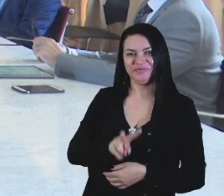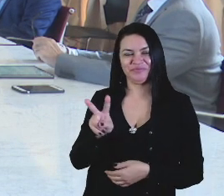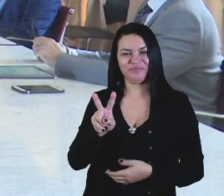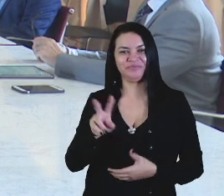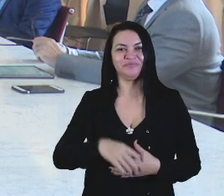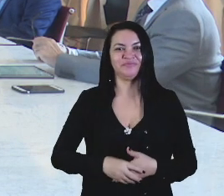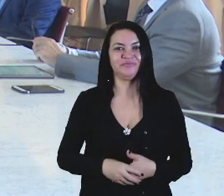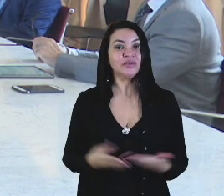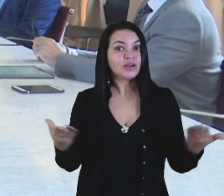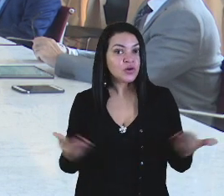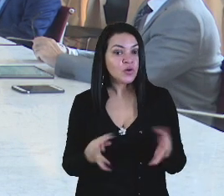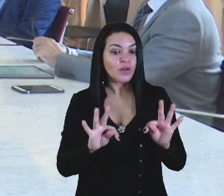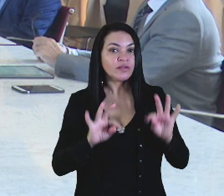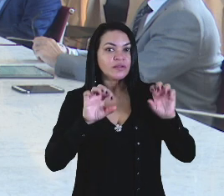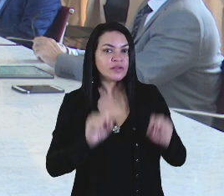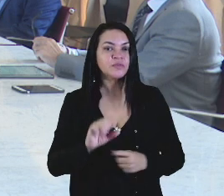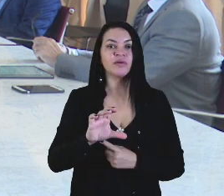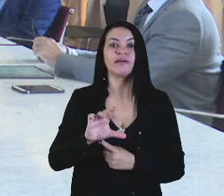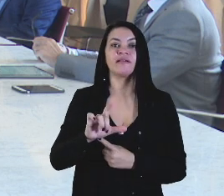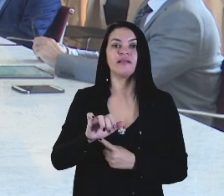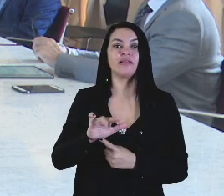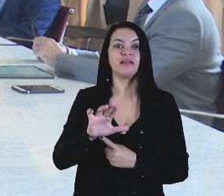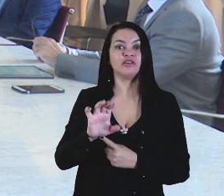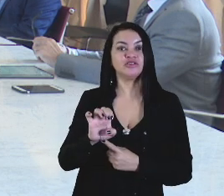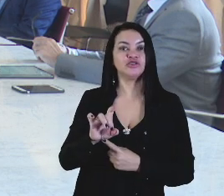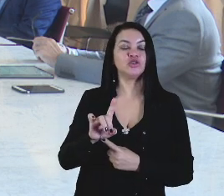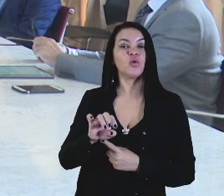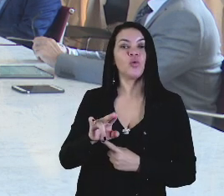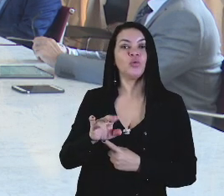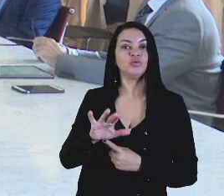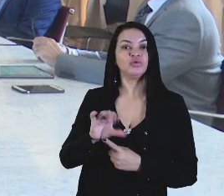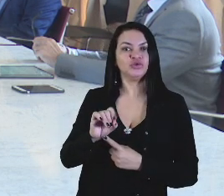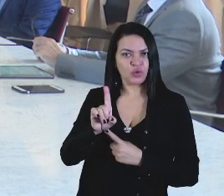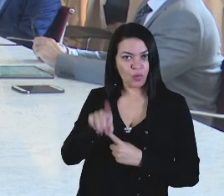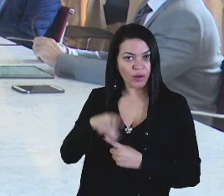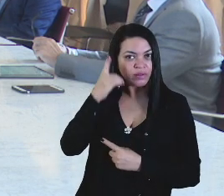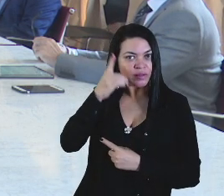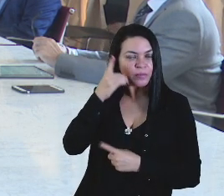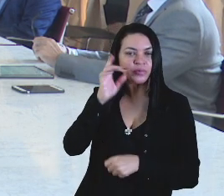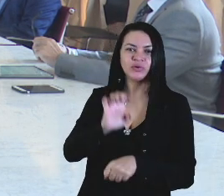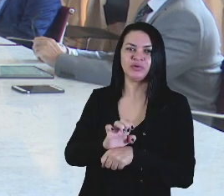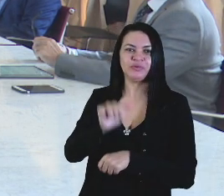Assinará também como testemunha a senhora Cleide Coutinho, deputada estadual.